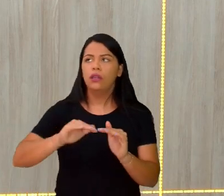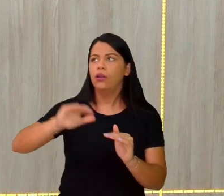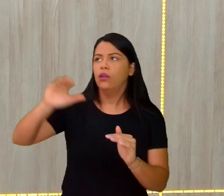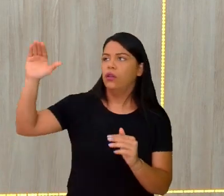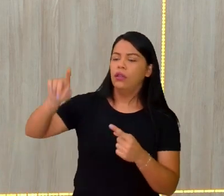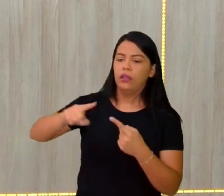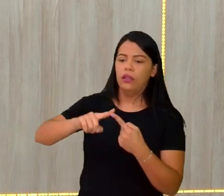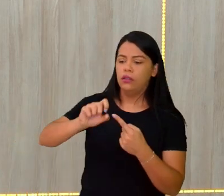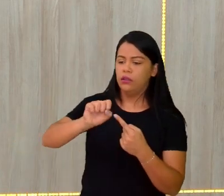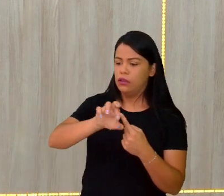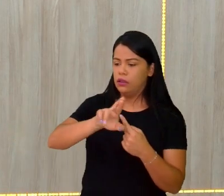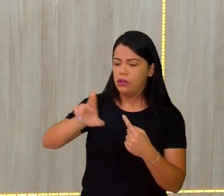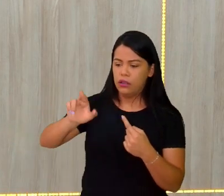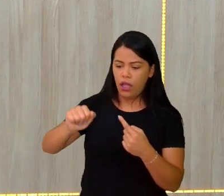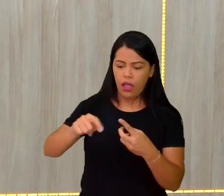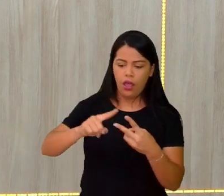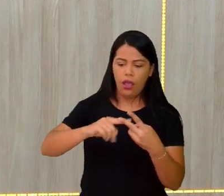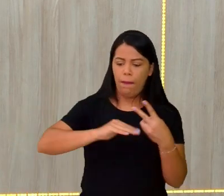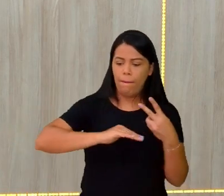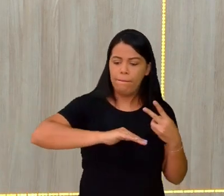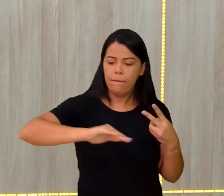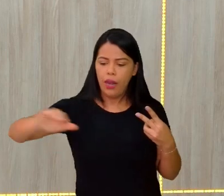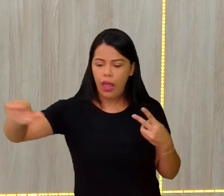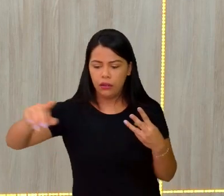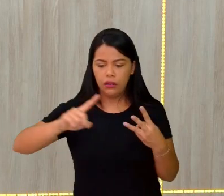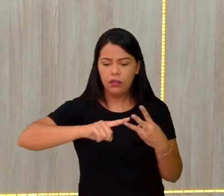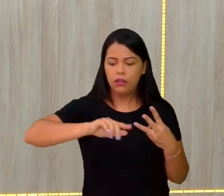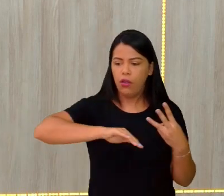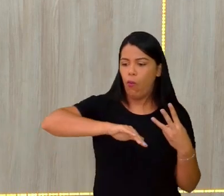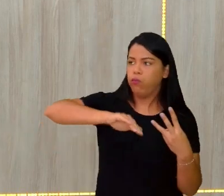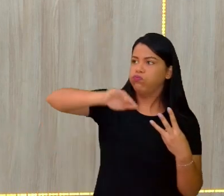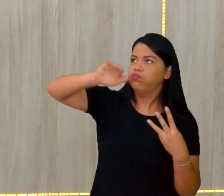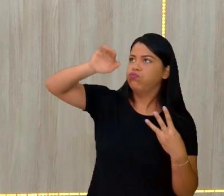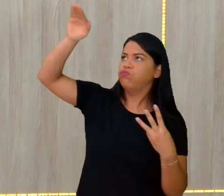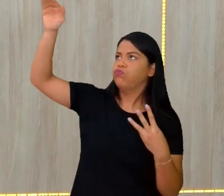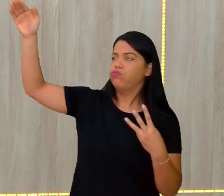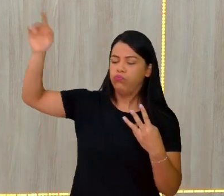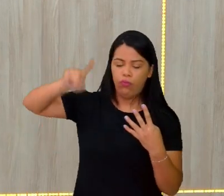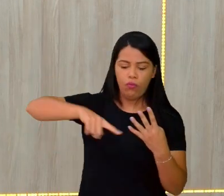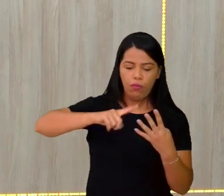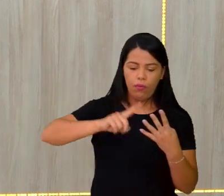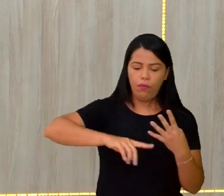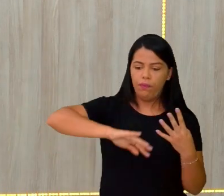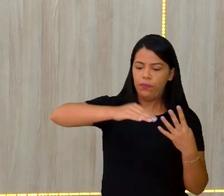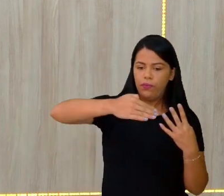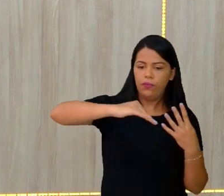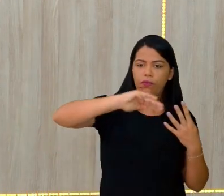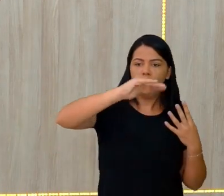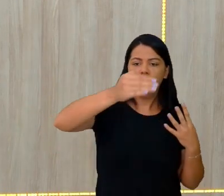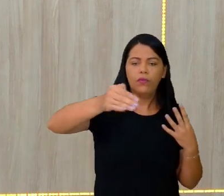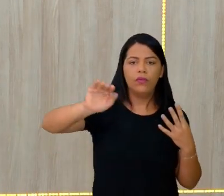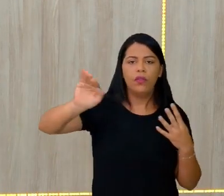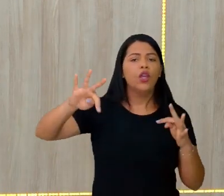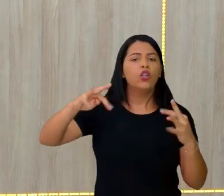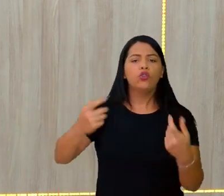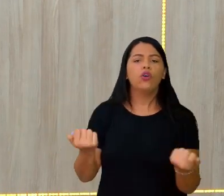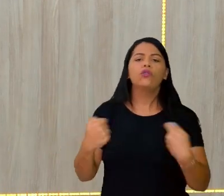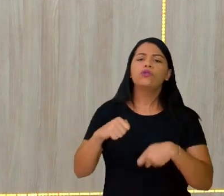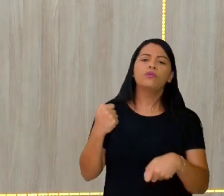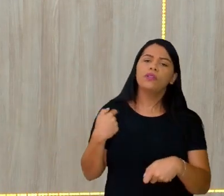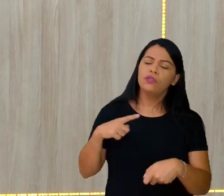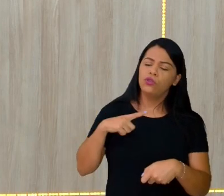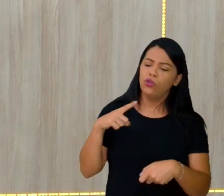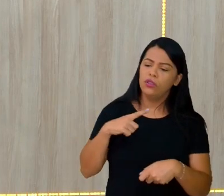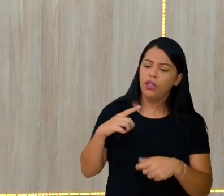ser de uma planície. Todas essas estruturas aí teve que passar por um processo de formação. Pode ser uma